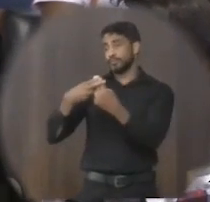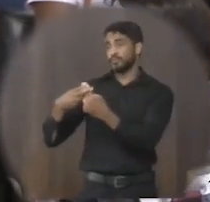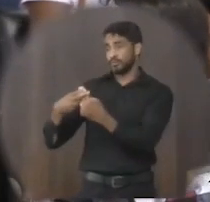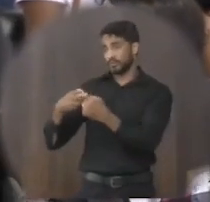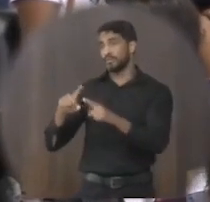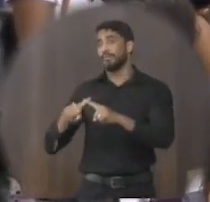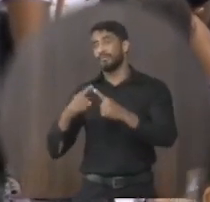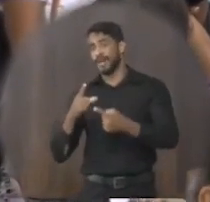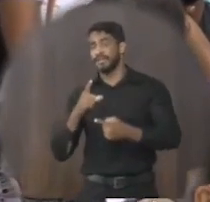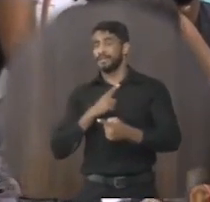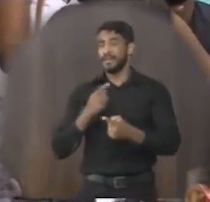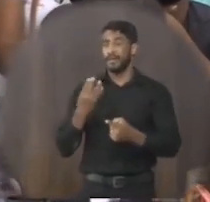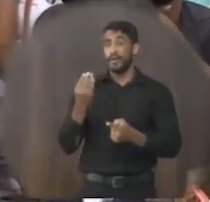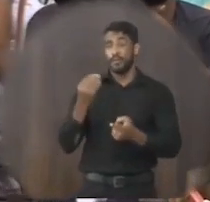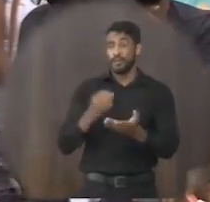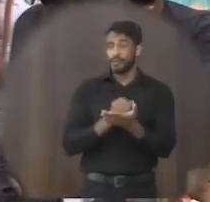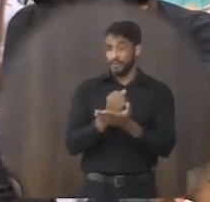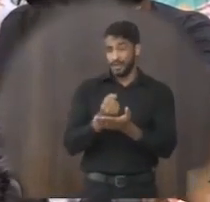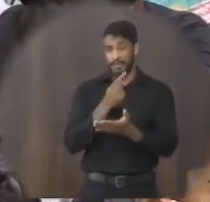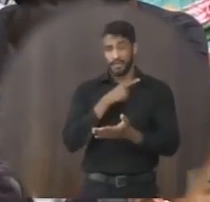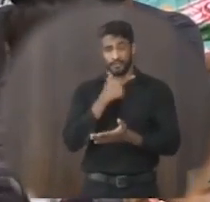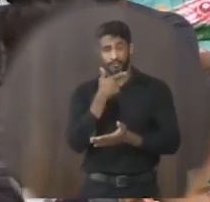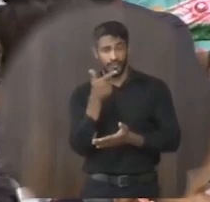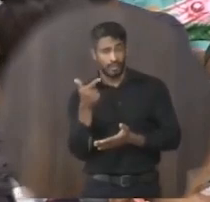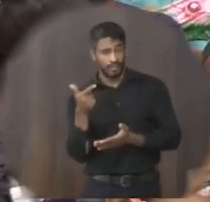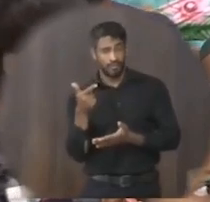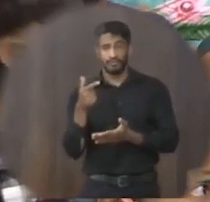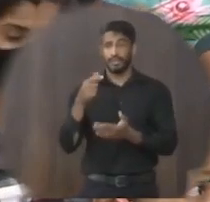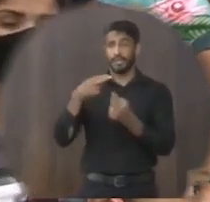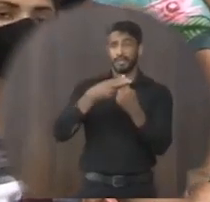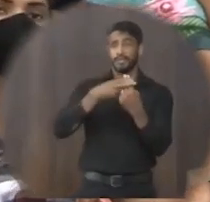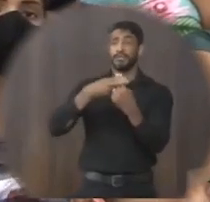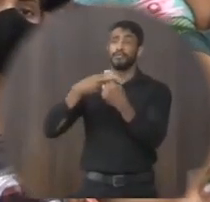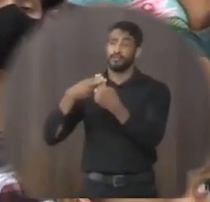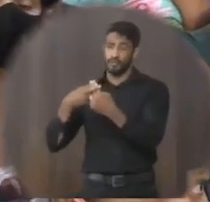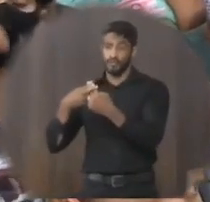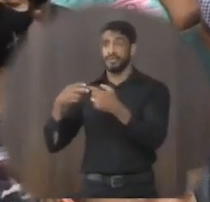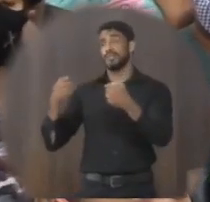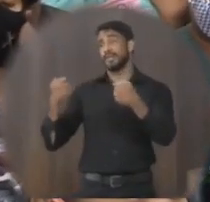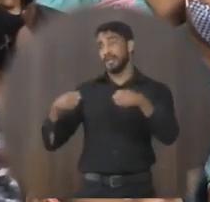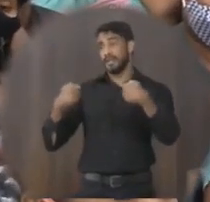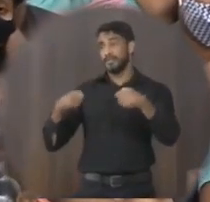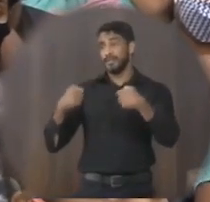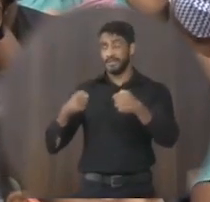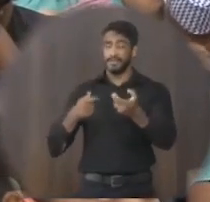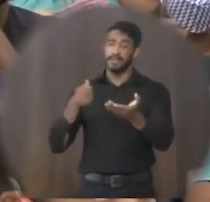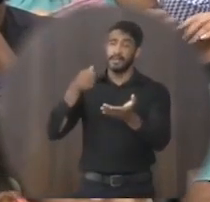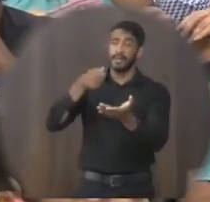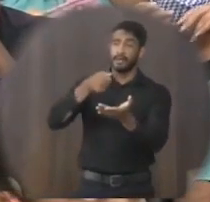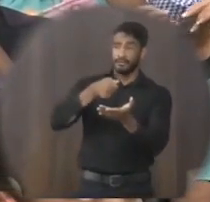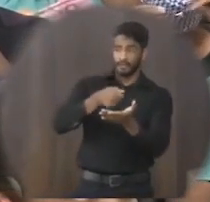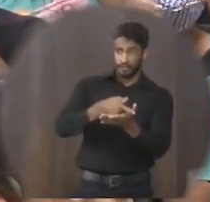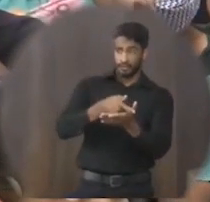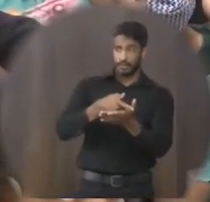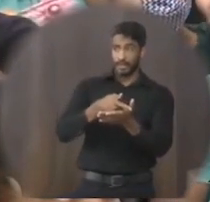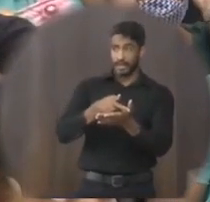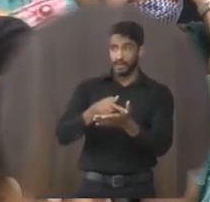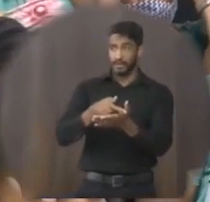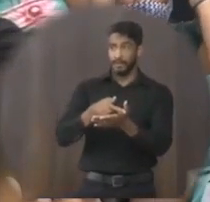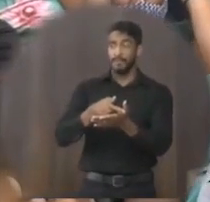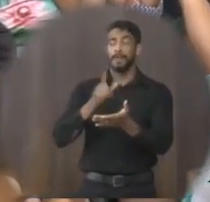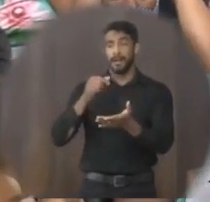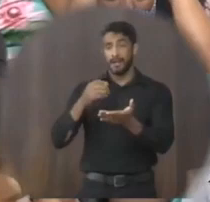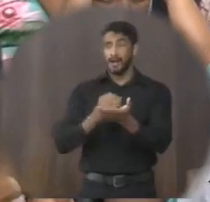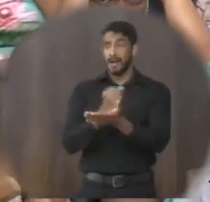Mas tem muito medicamento que não se encontra na rede pública e é necessário ter que comprar. E são